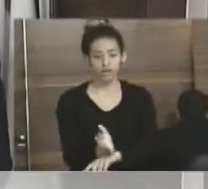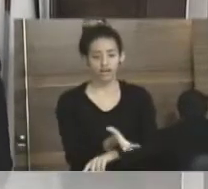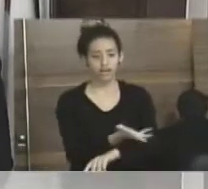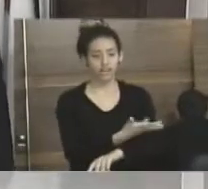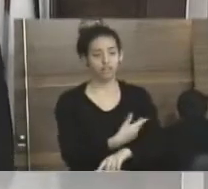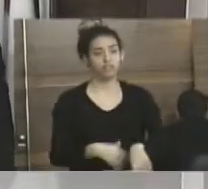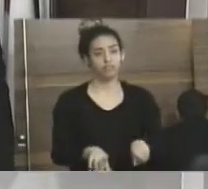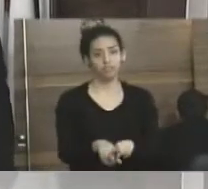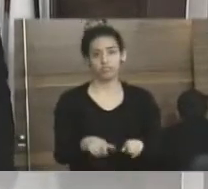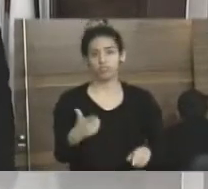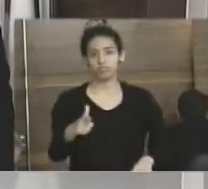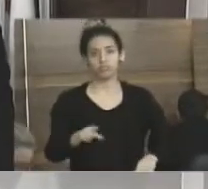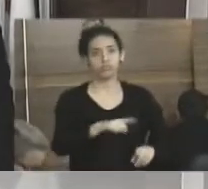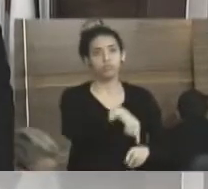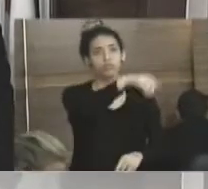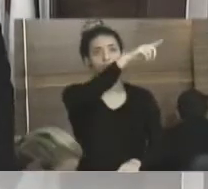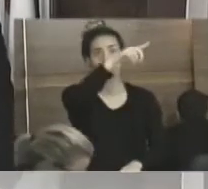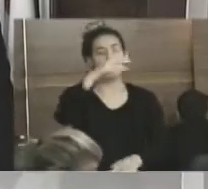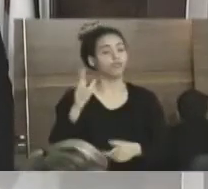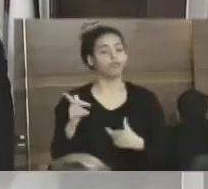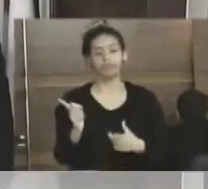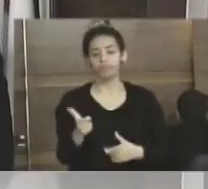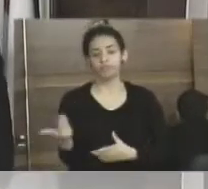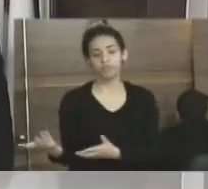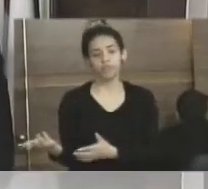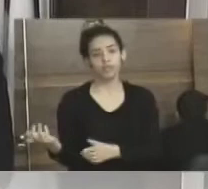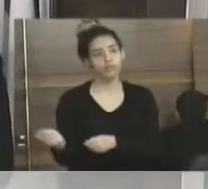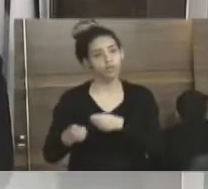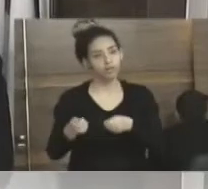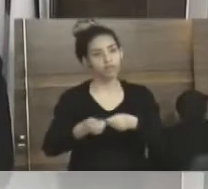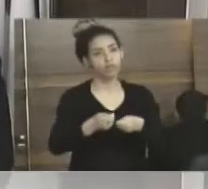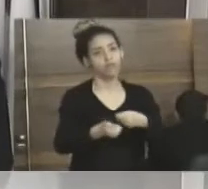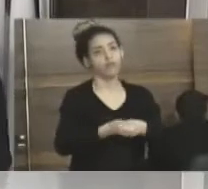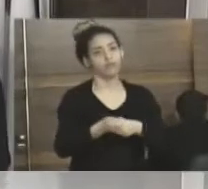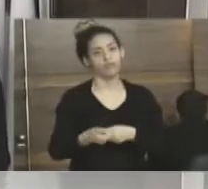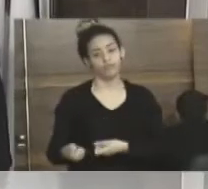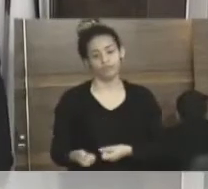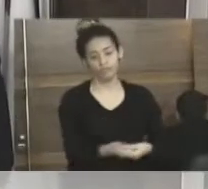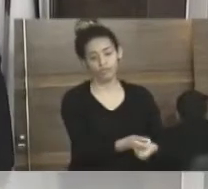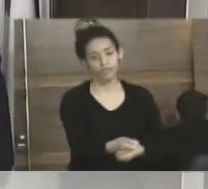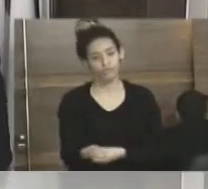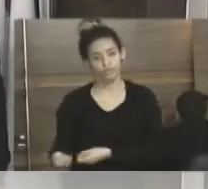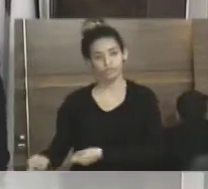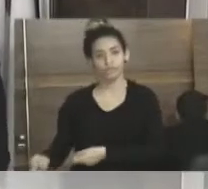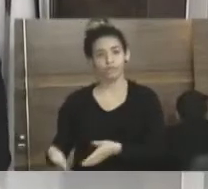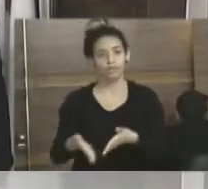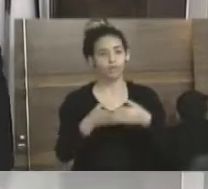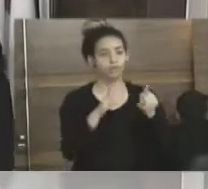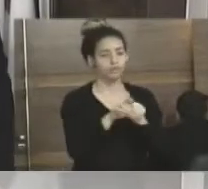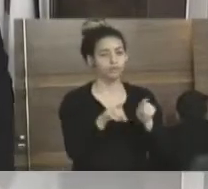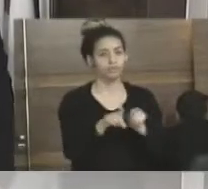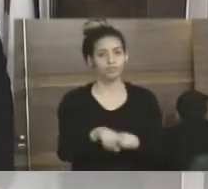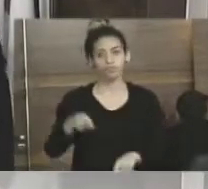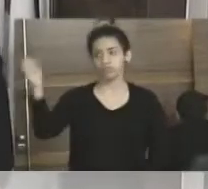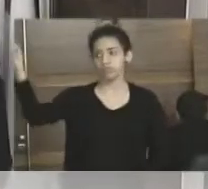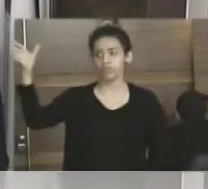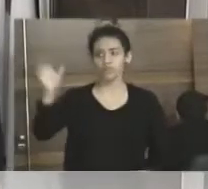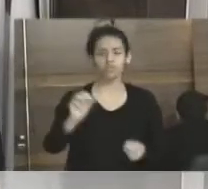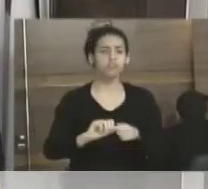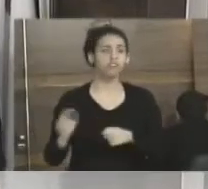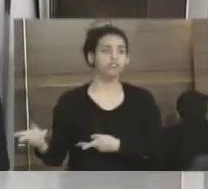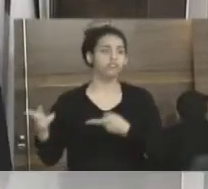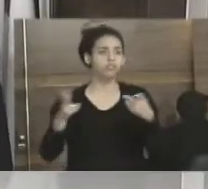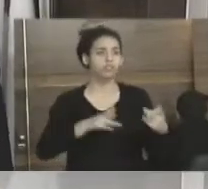sem corte, então eu peço aqui, né, Secretaria de Esporte, a iluminação pública, o serviço público, que façam